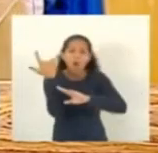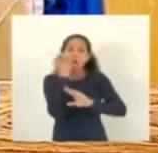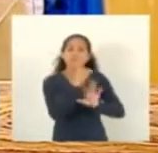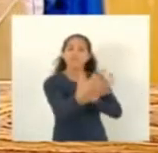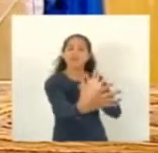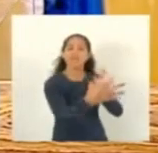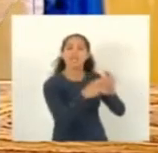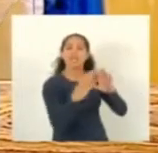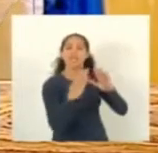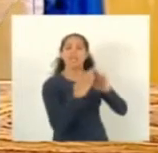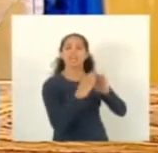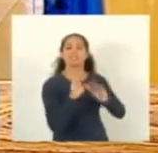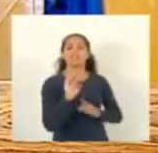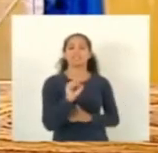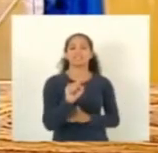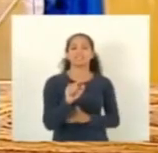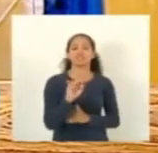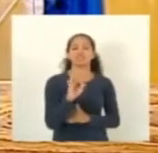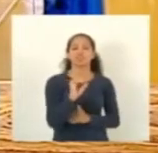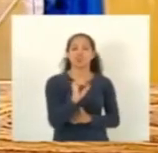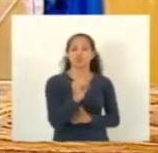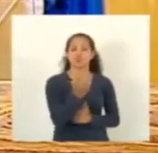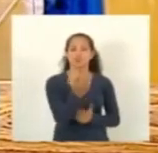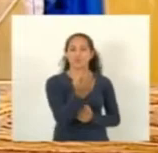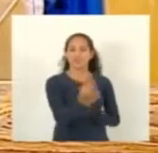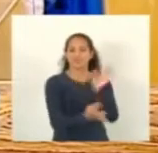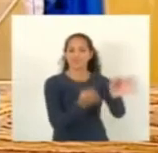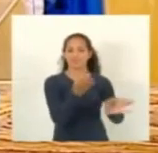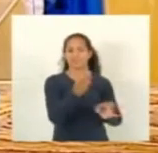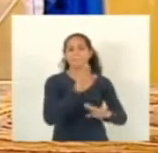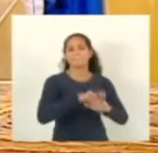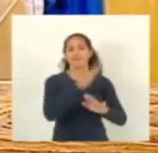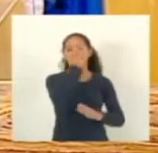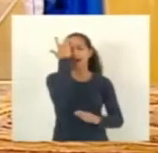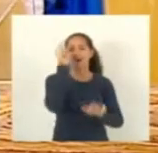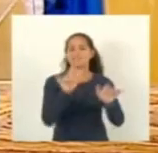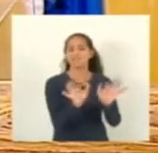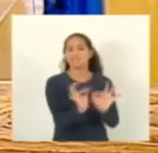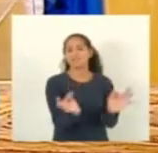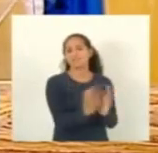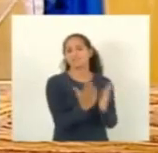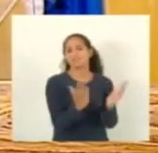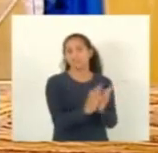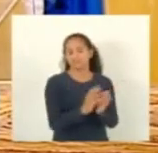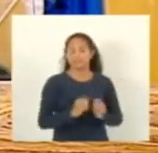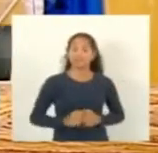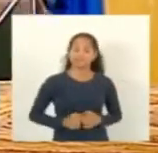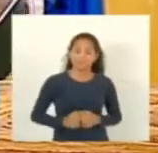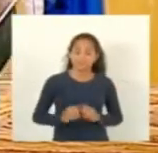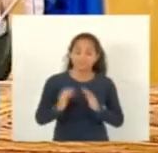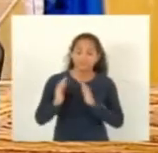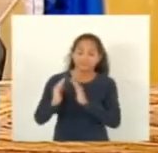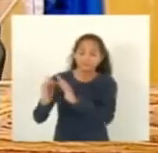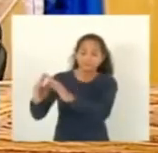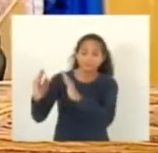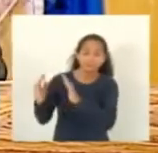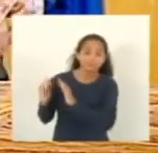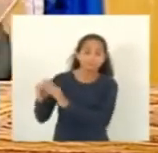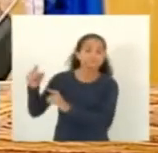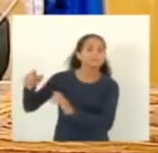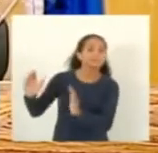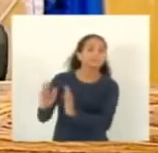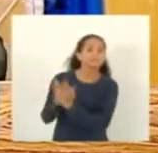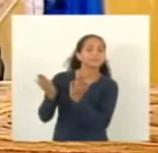para aquelas pessoas mais carentes. Os principais tipos de imóveis que estão carentes dessa ligação são os residenciais